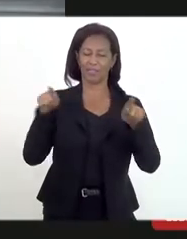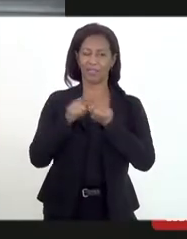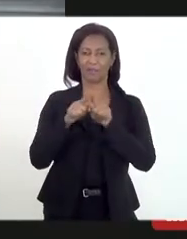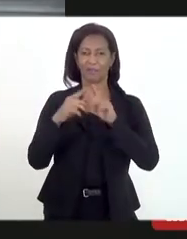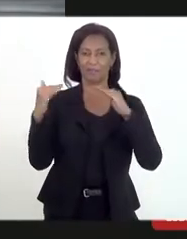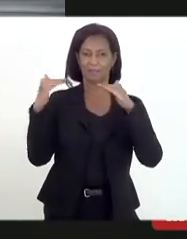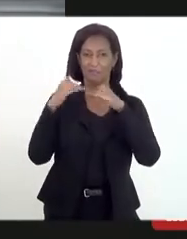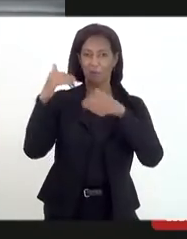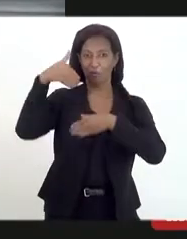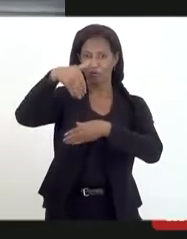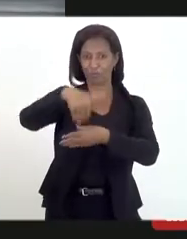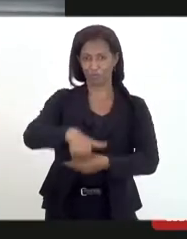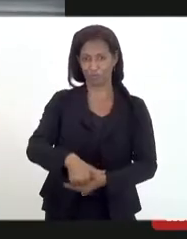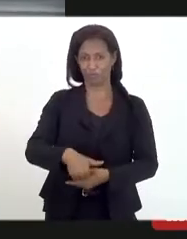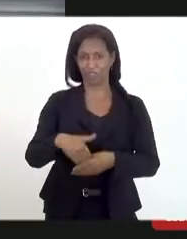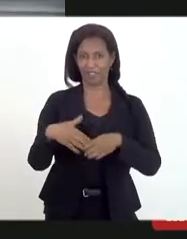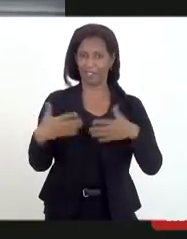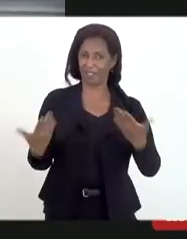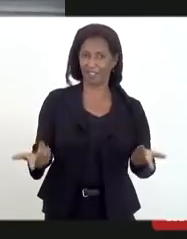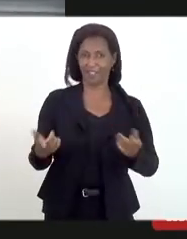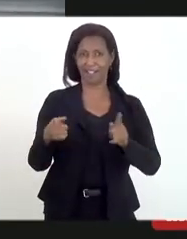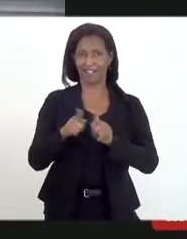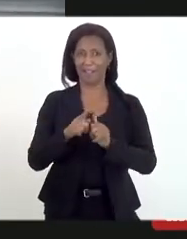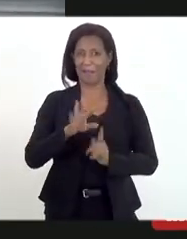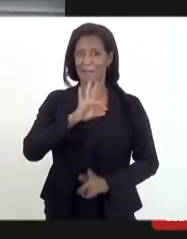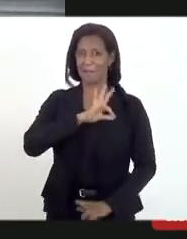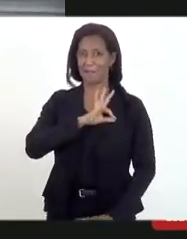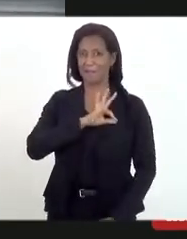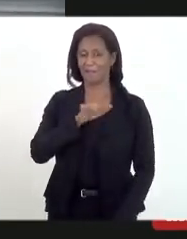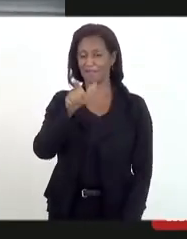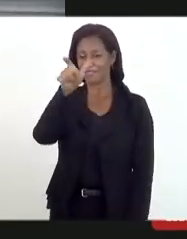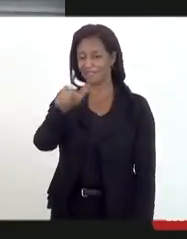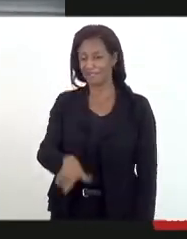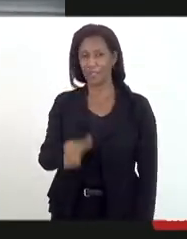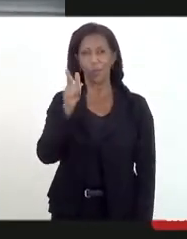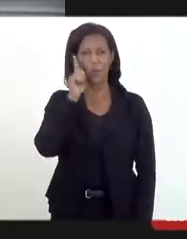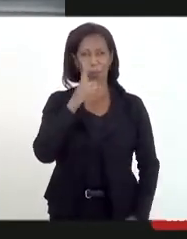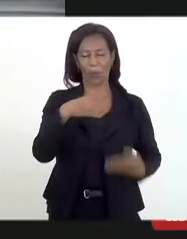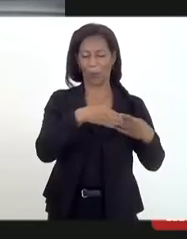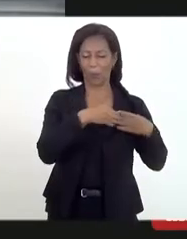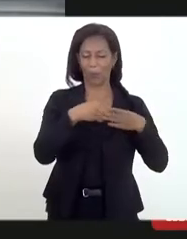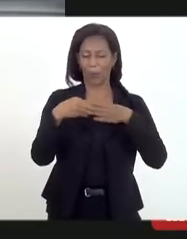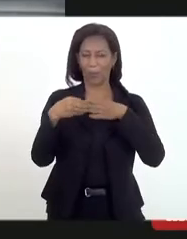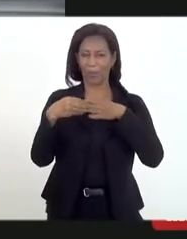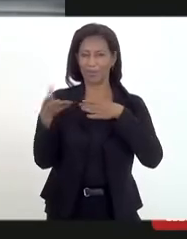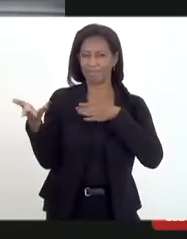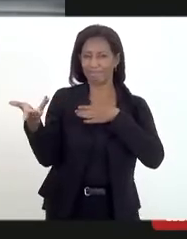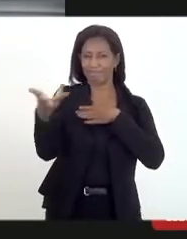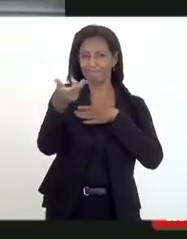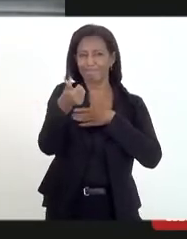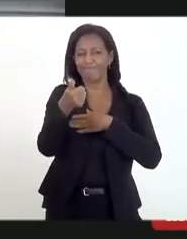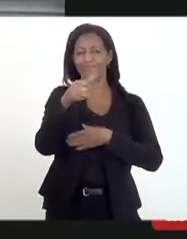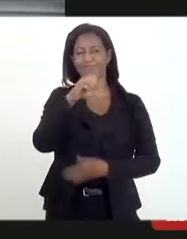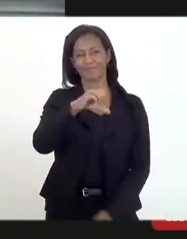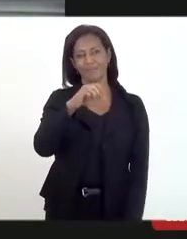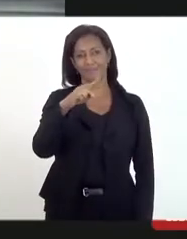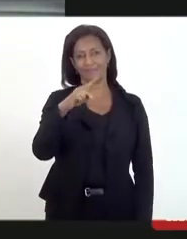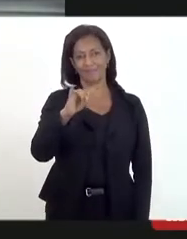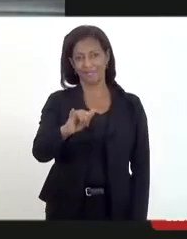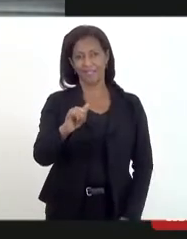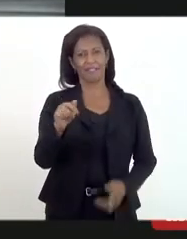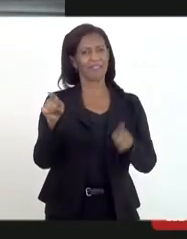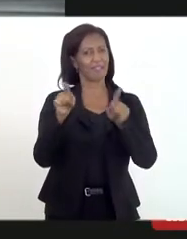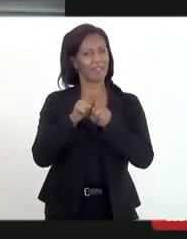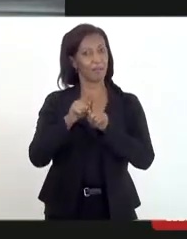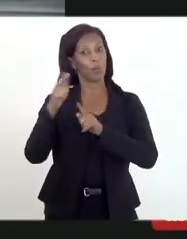é claro, eu acho que a Marta Rocha consegue conduzir de maneira brilhante essa CPI, assim como tem